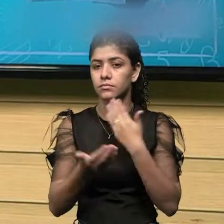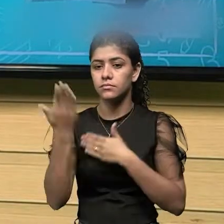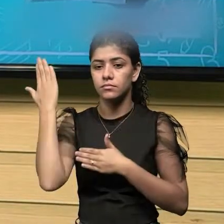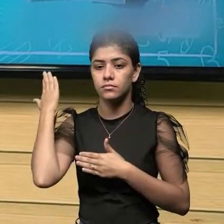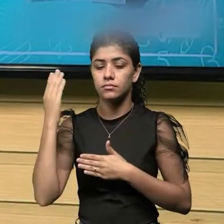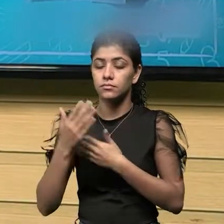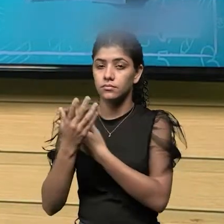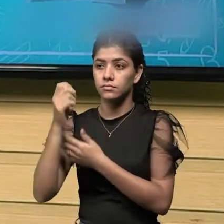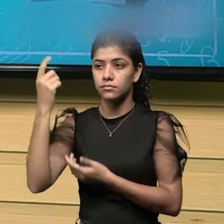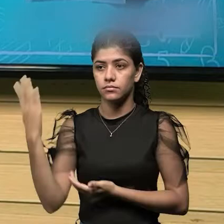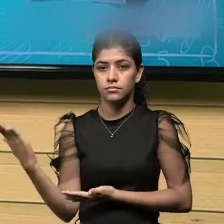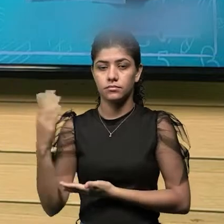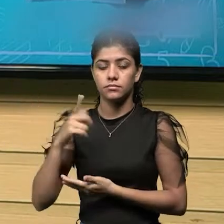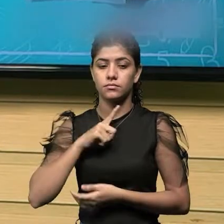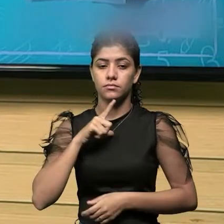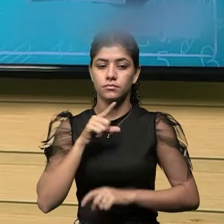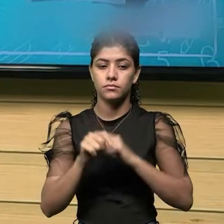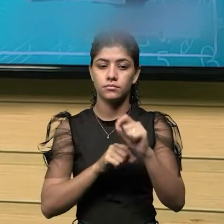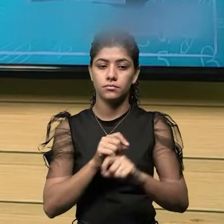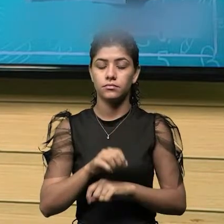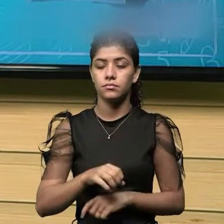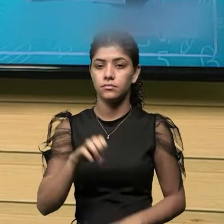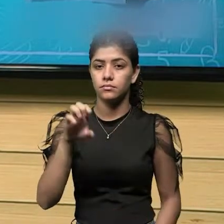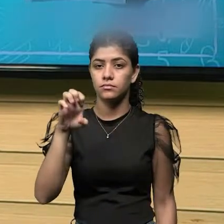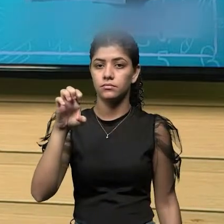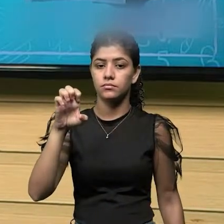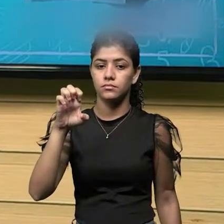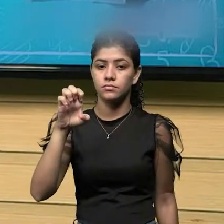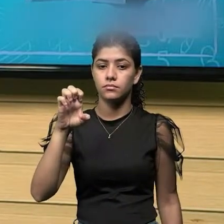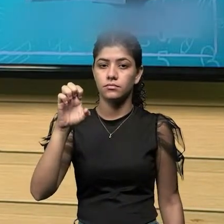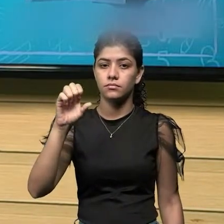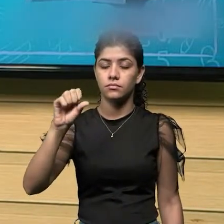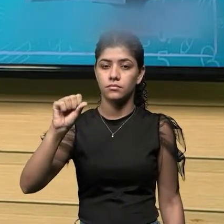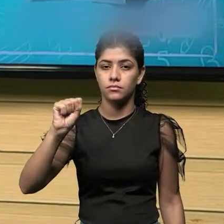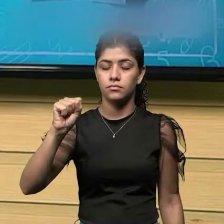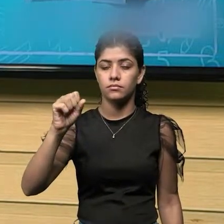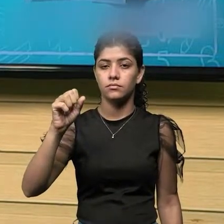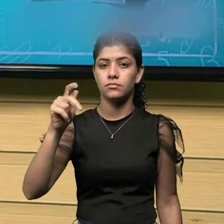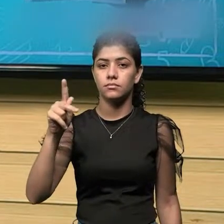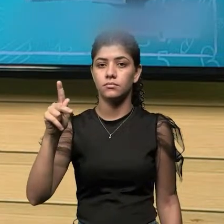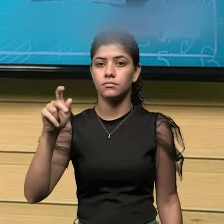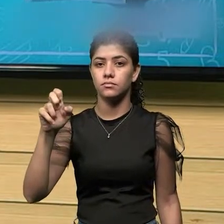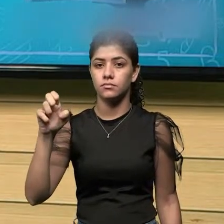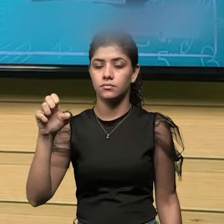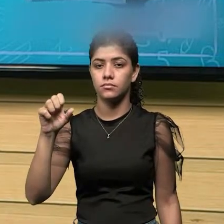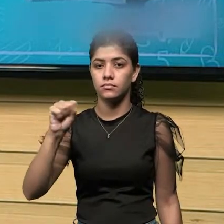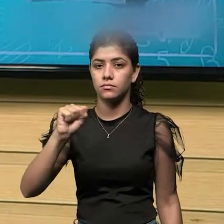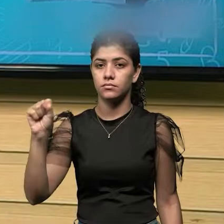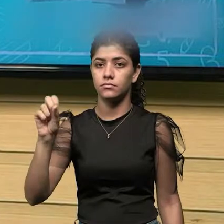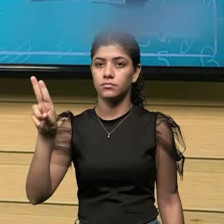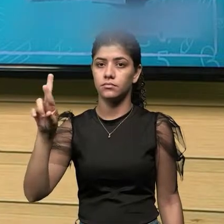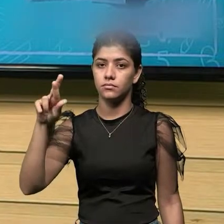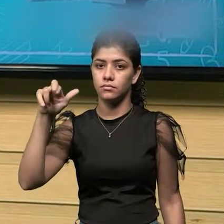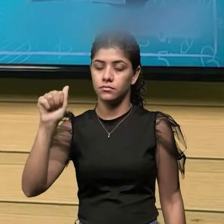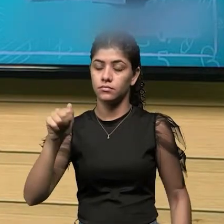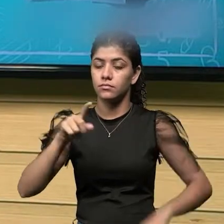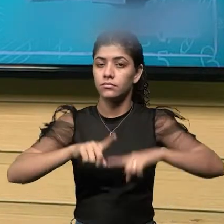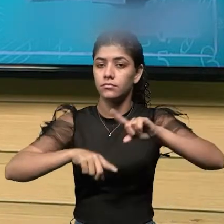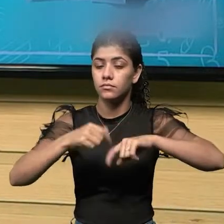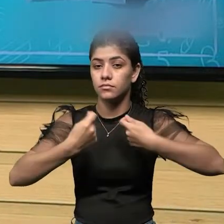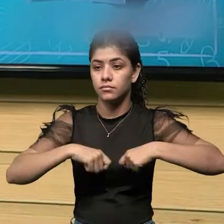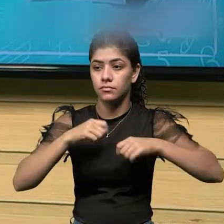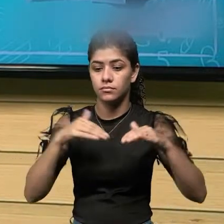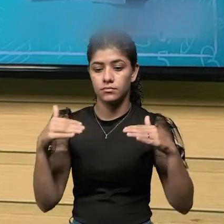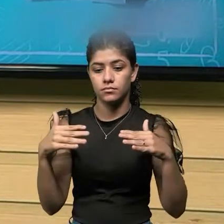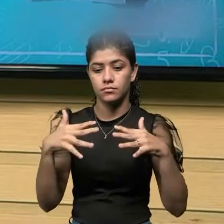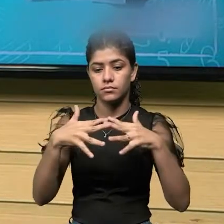especímetro ele mede exatamente espessuras de peças de ferramentas, de objetos que precisem ser encaixados